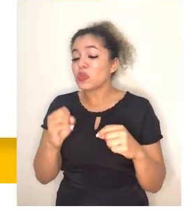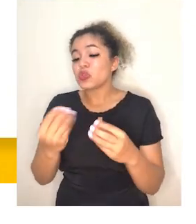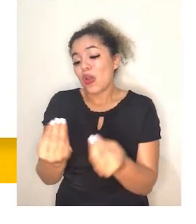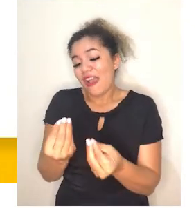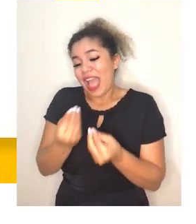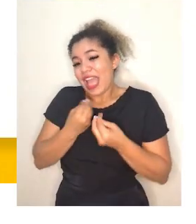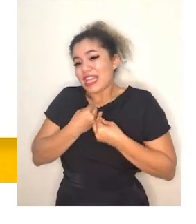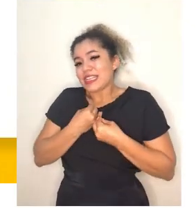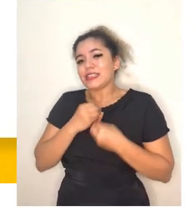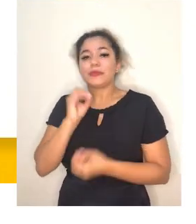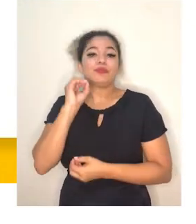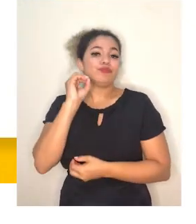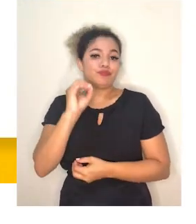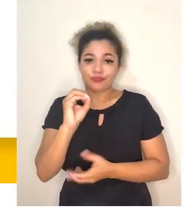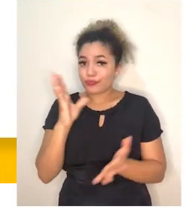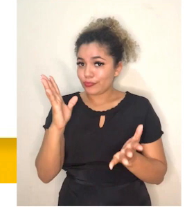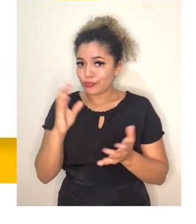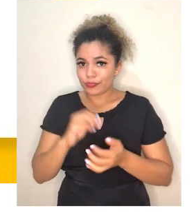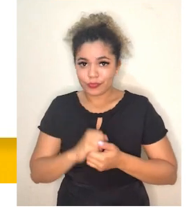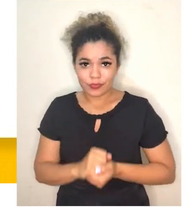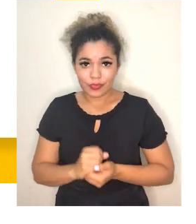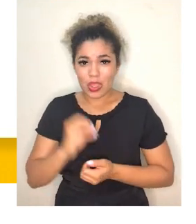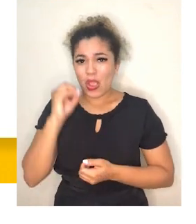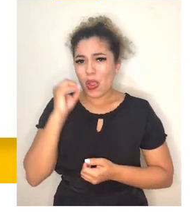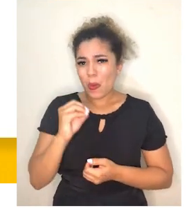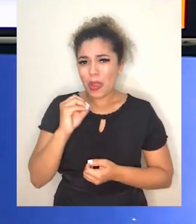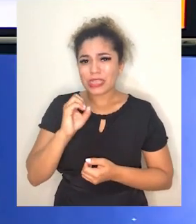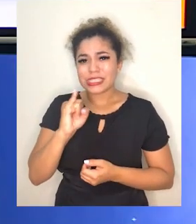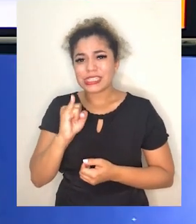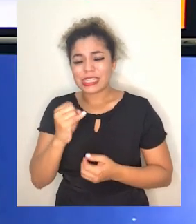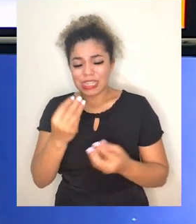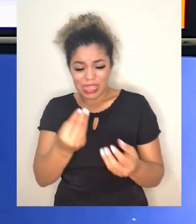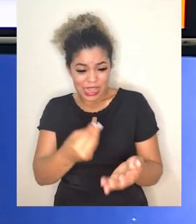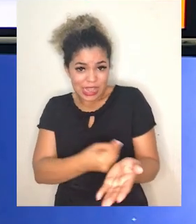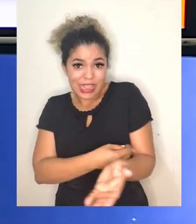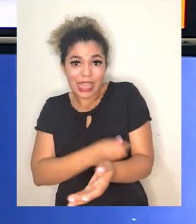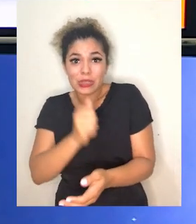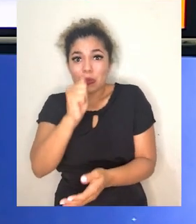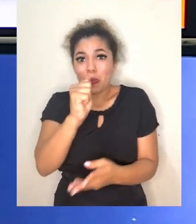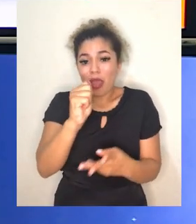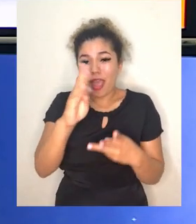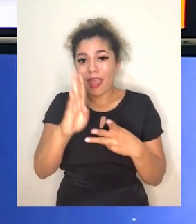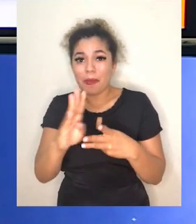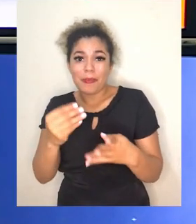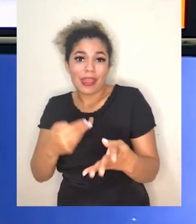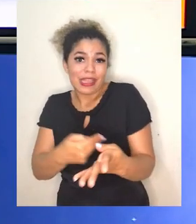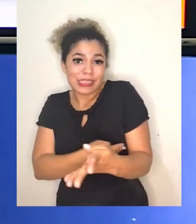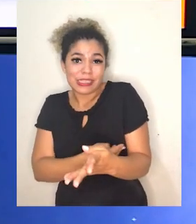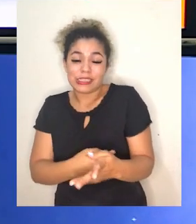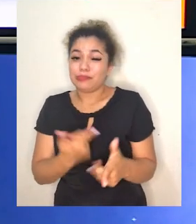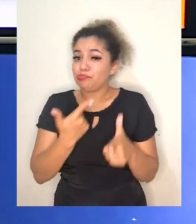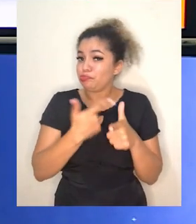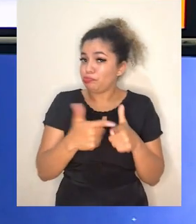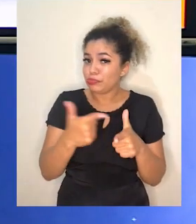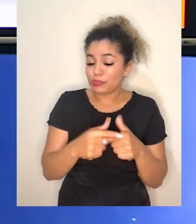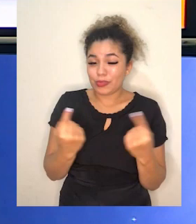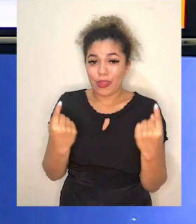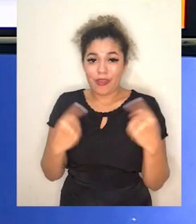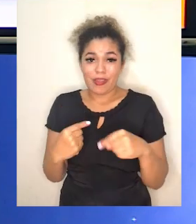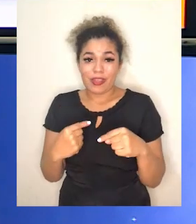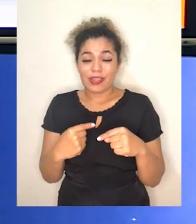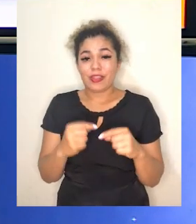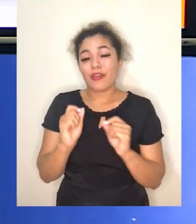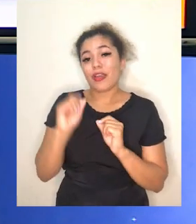recebe do tipo O. O tipo O, se ele receber do tipo A e B, ele tem anticorpos contra esse sangue. Então, você vai ter